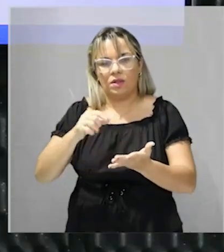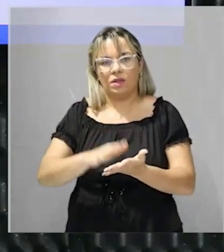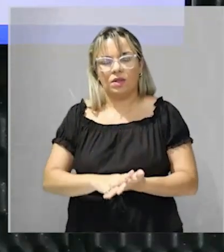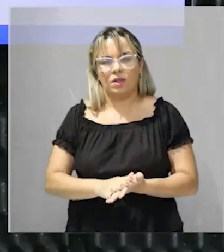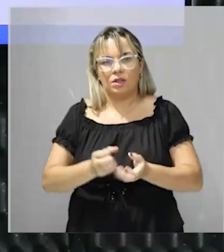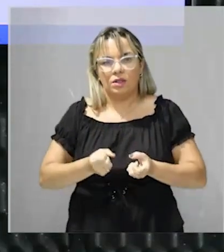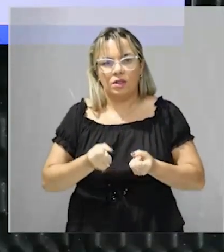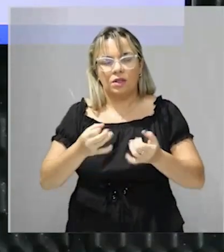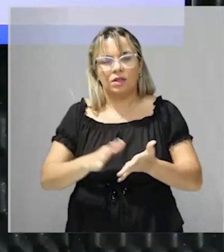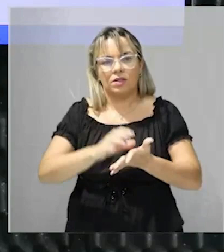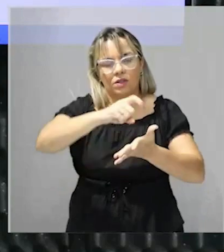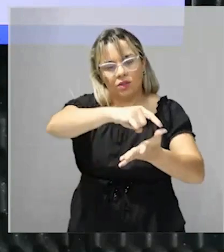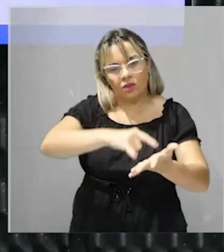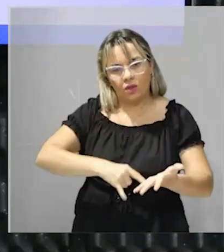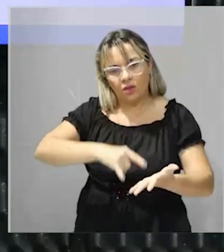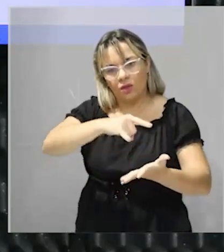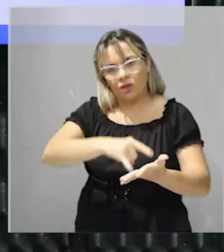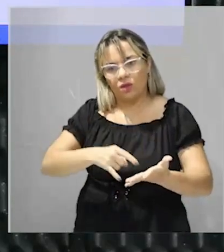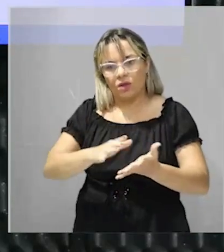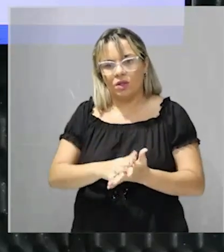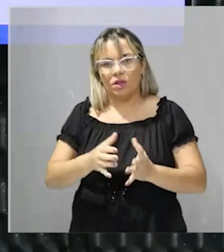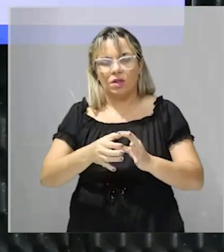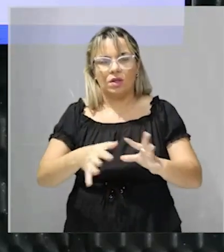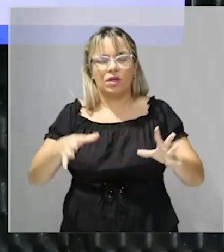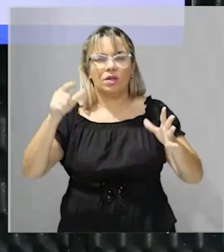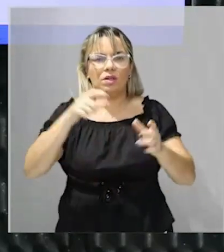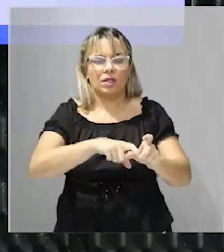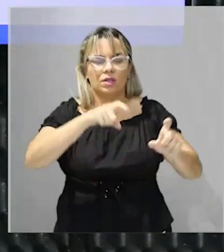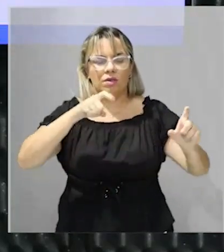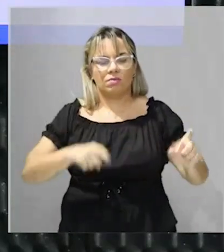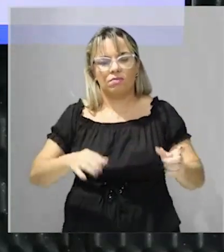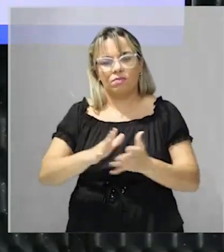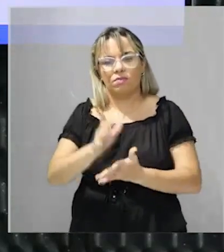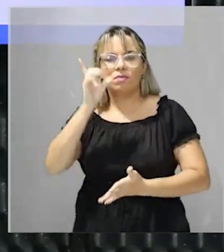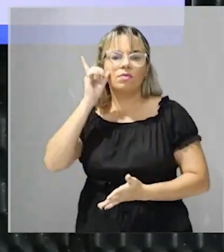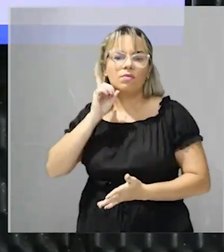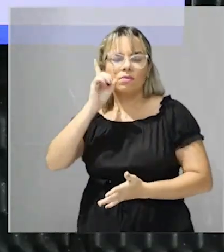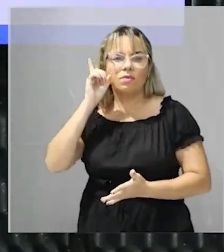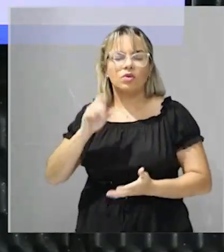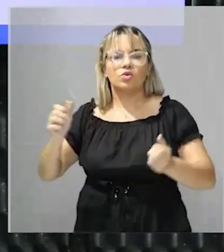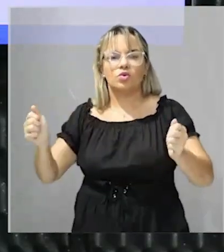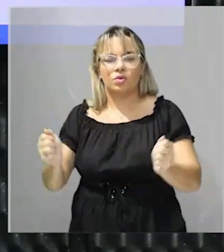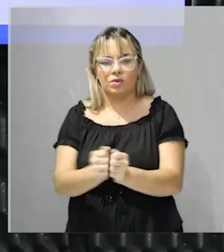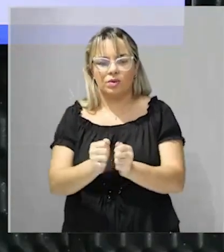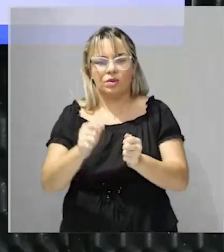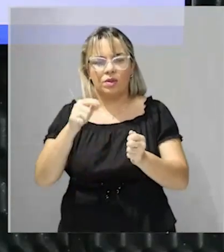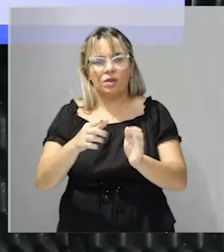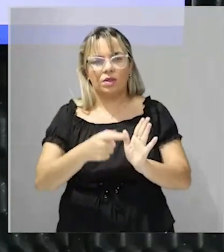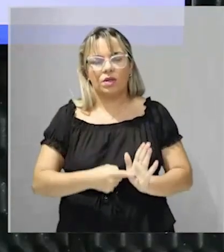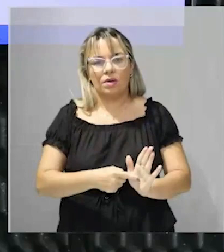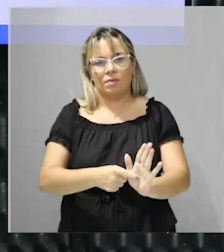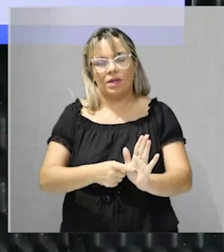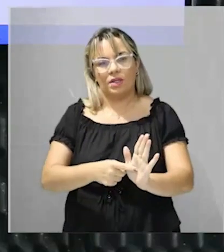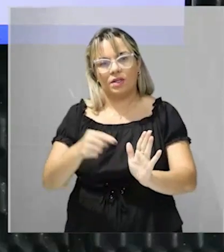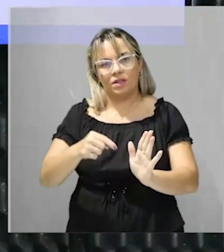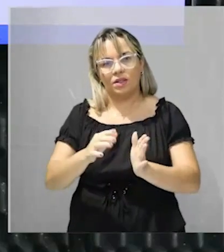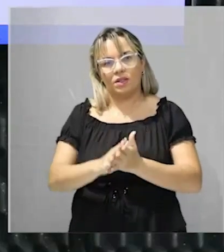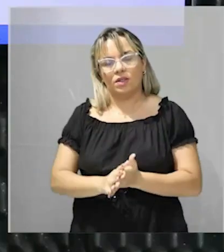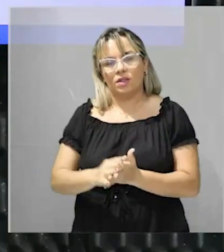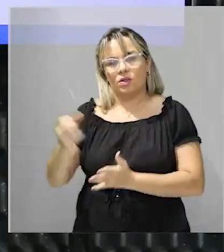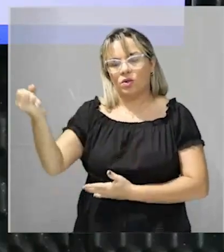participaram da luta pela independência dos Estados Unidos mostram princípios do iluminismo